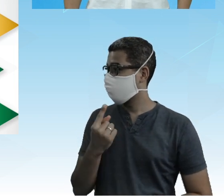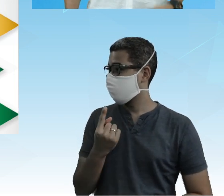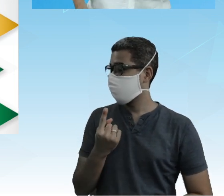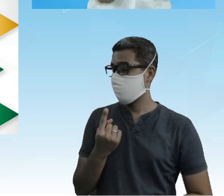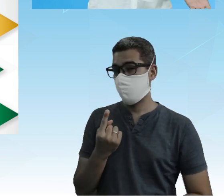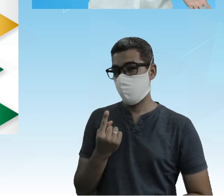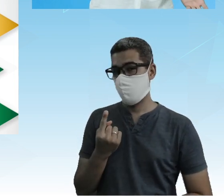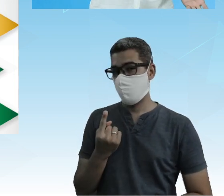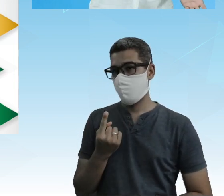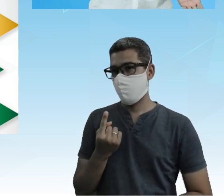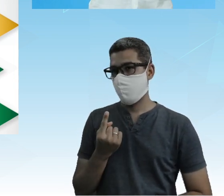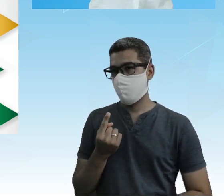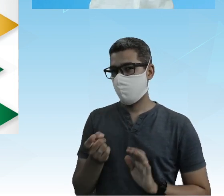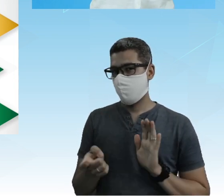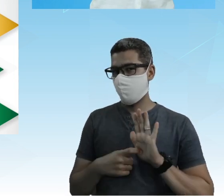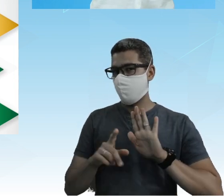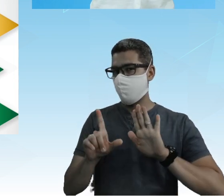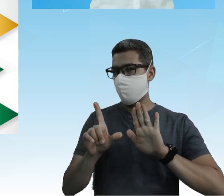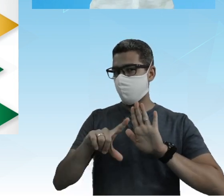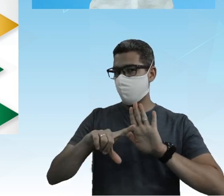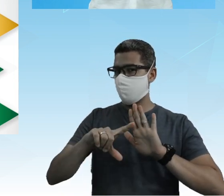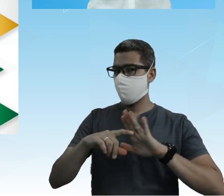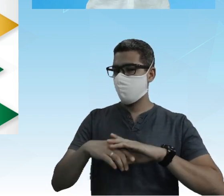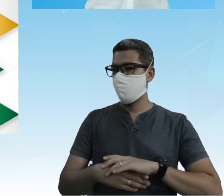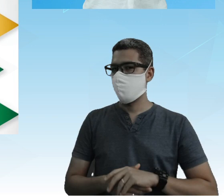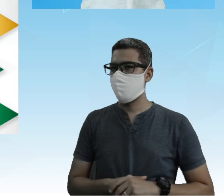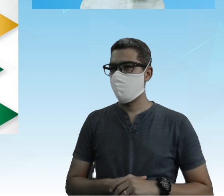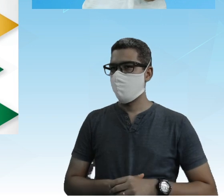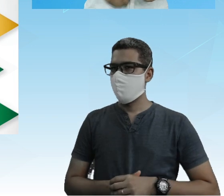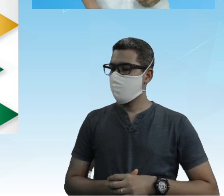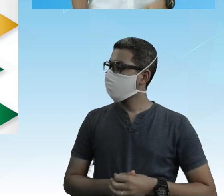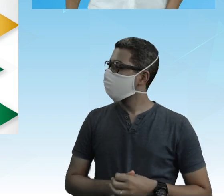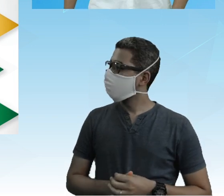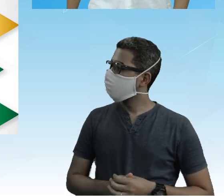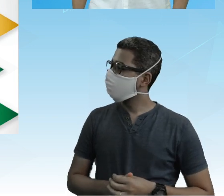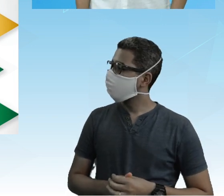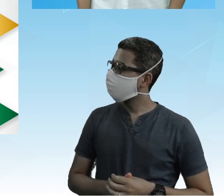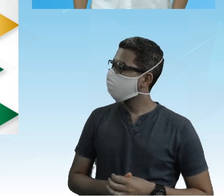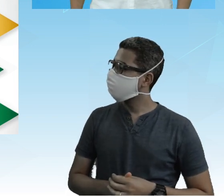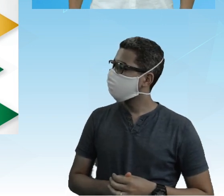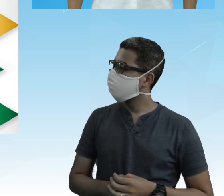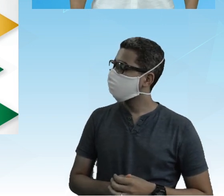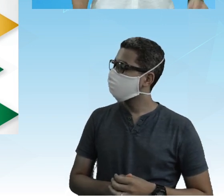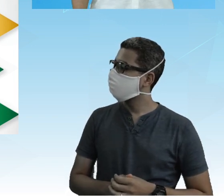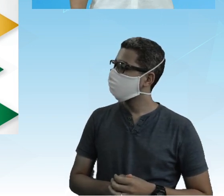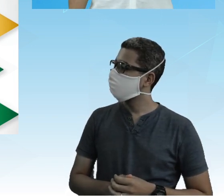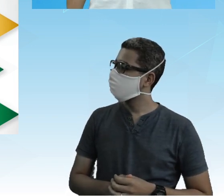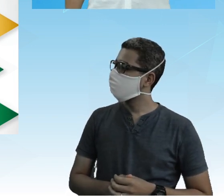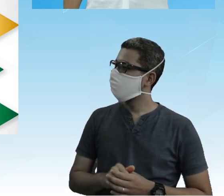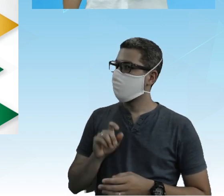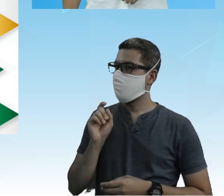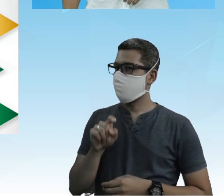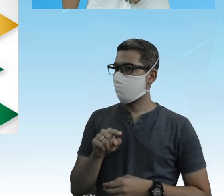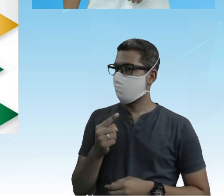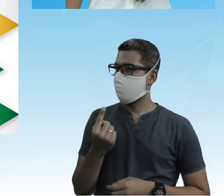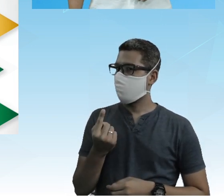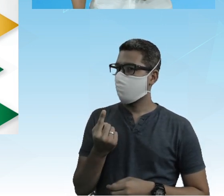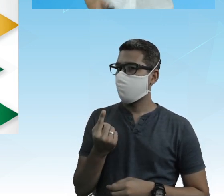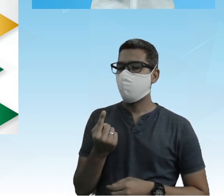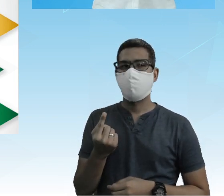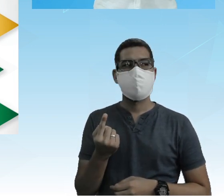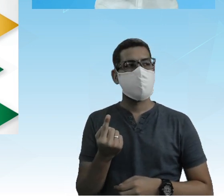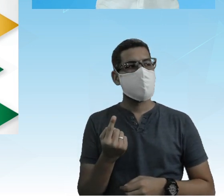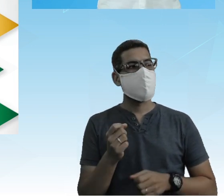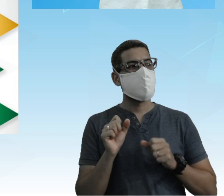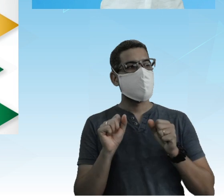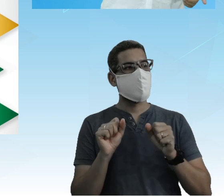Para poder a minha fotografia Sair daí E ficar desse jeito Foi uma vez só Um clique Então ela